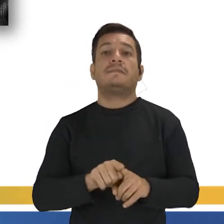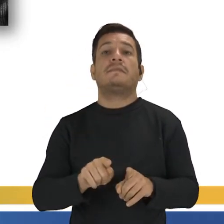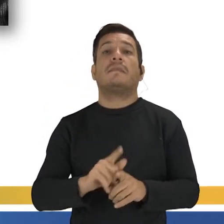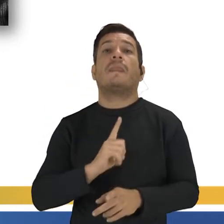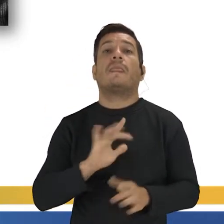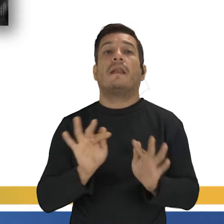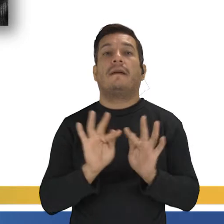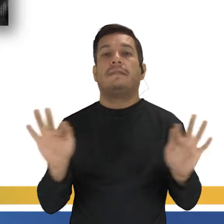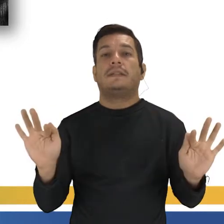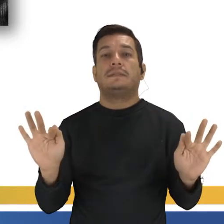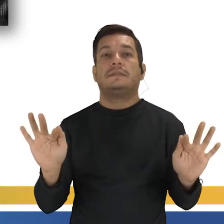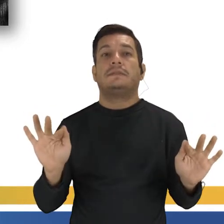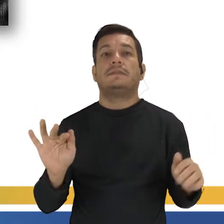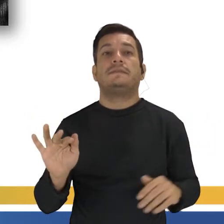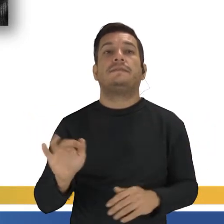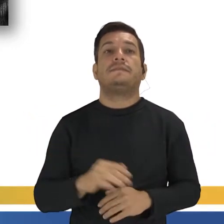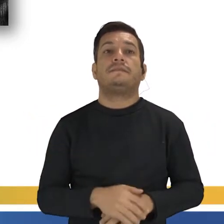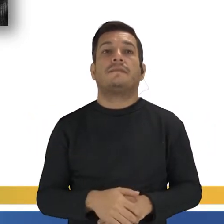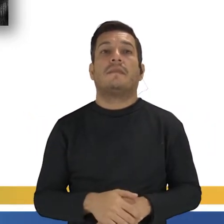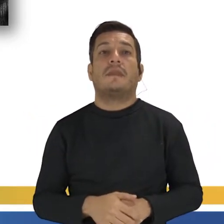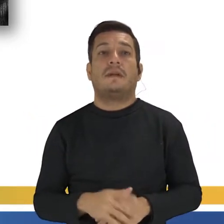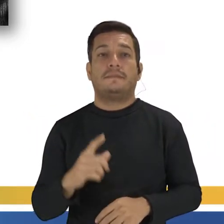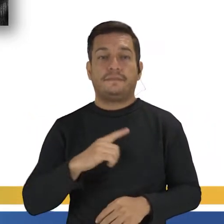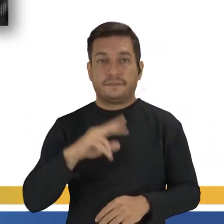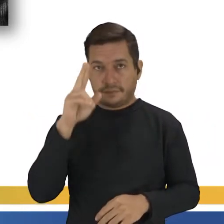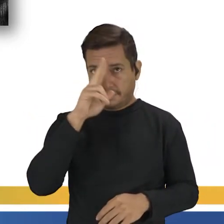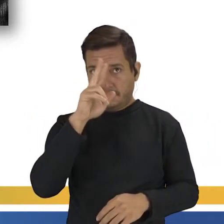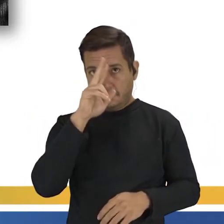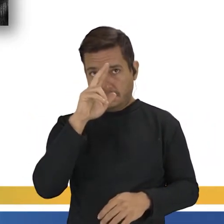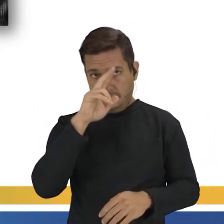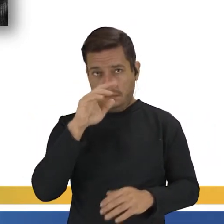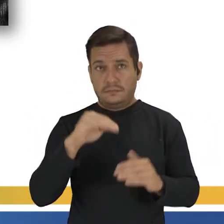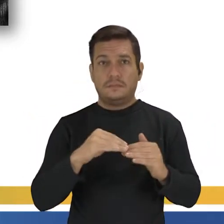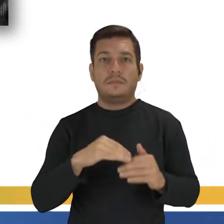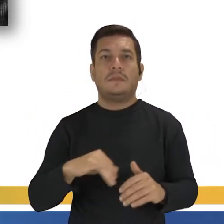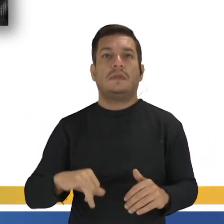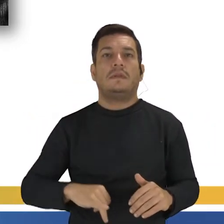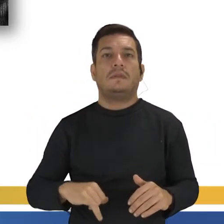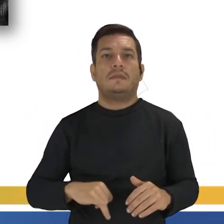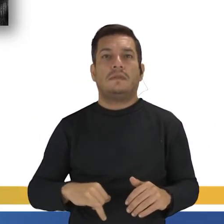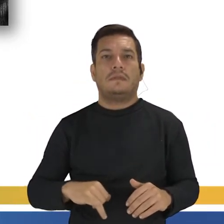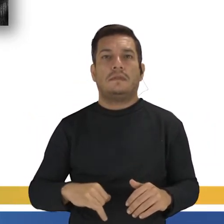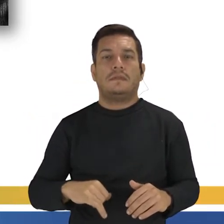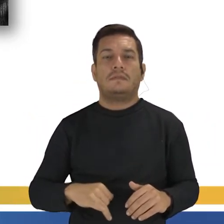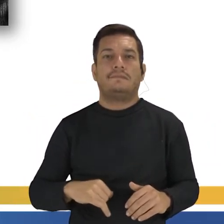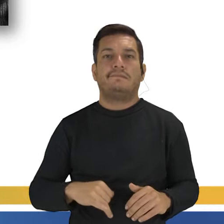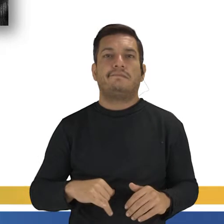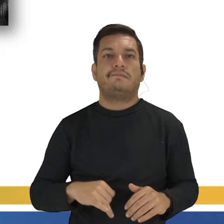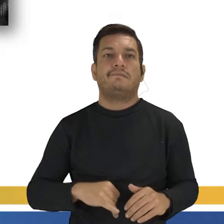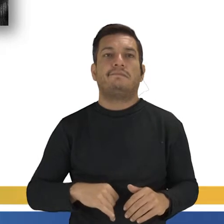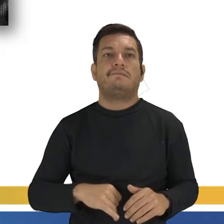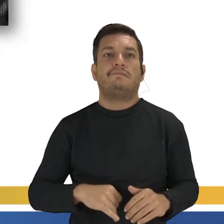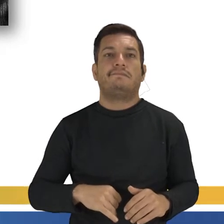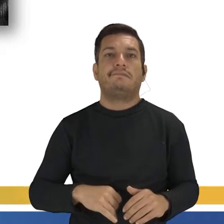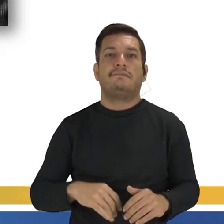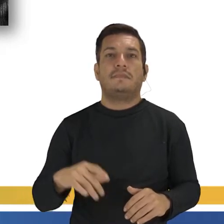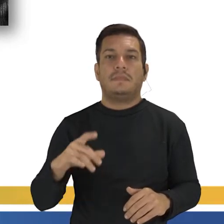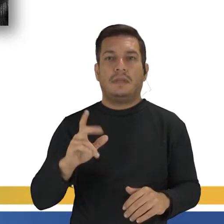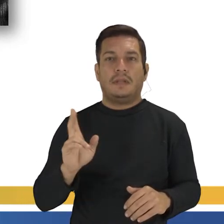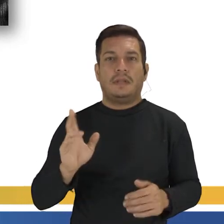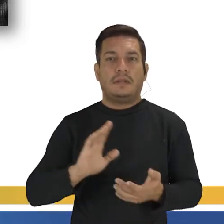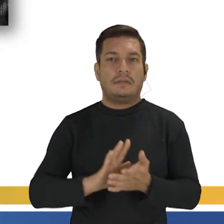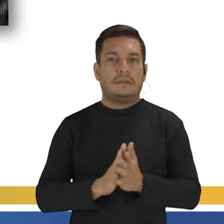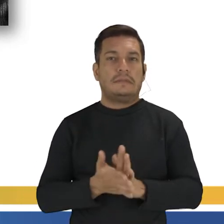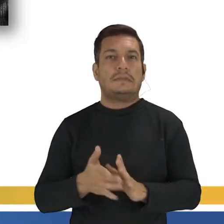tem uma frase dele que diz Tem uma história em comum, né? Sofreram o mesmo desastre e tem uma